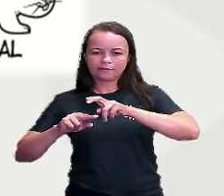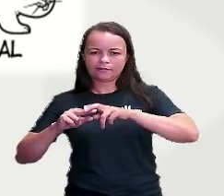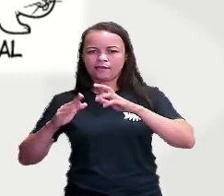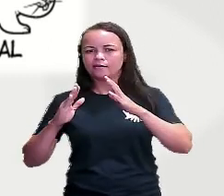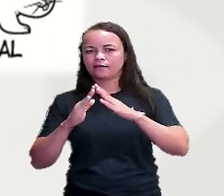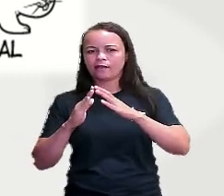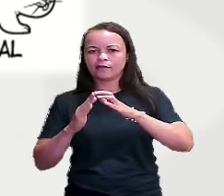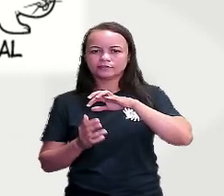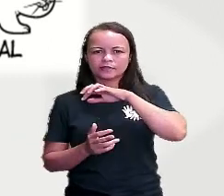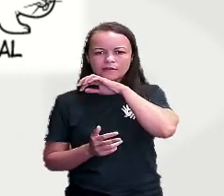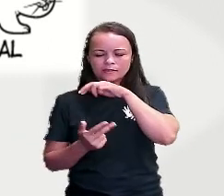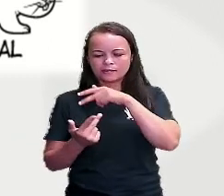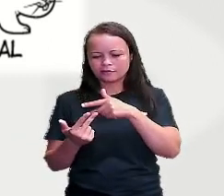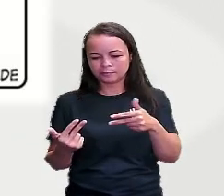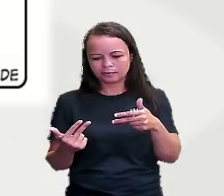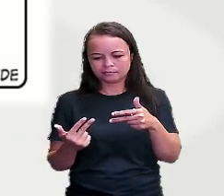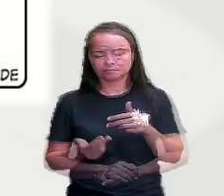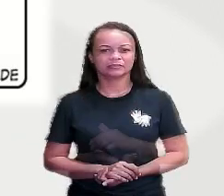e animal.